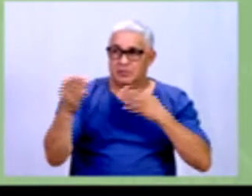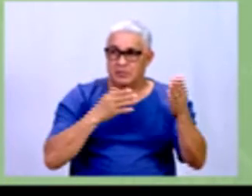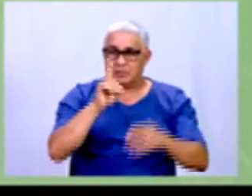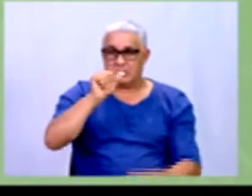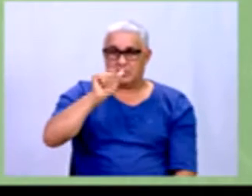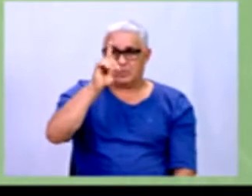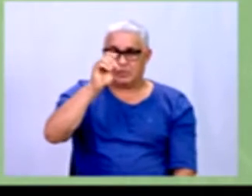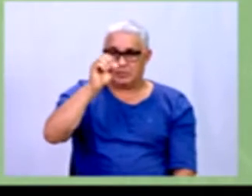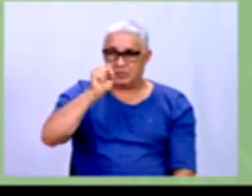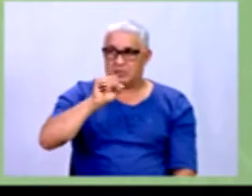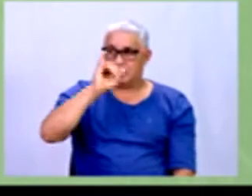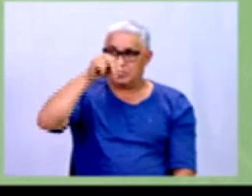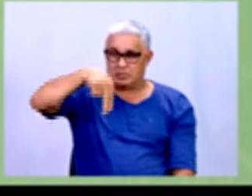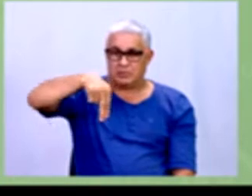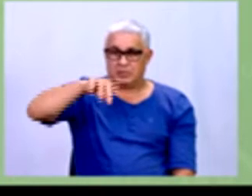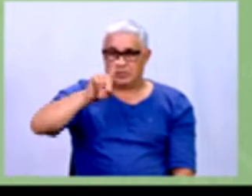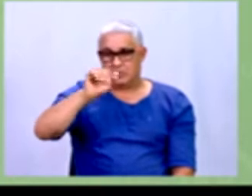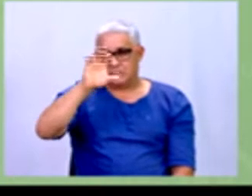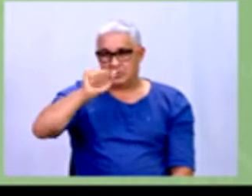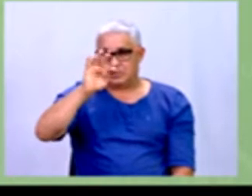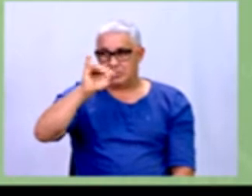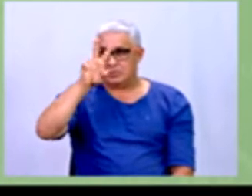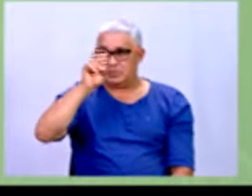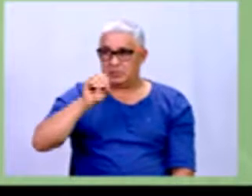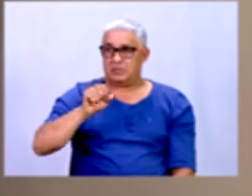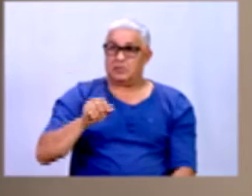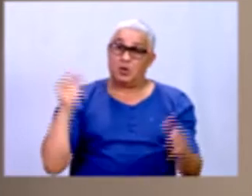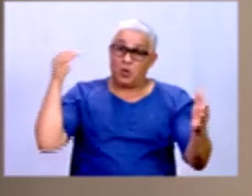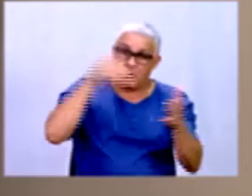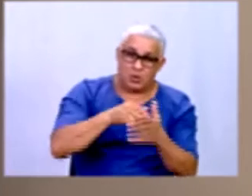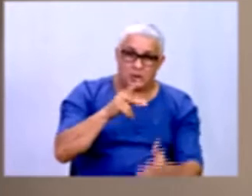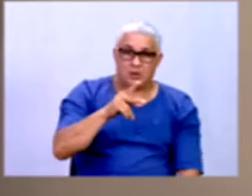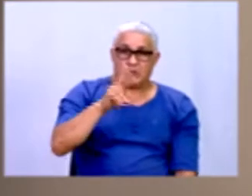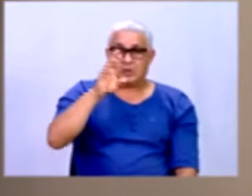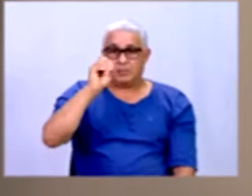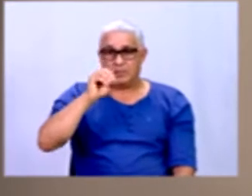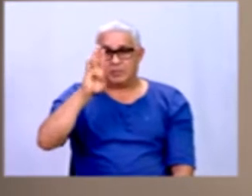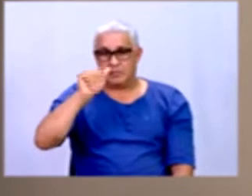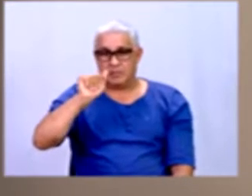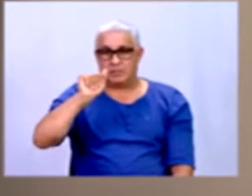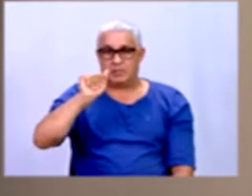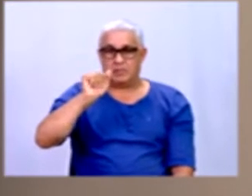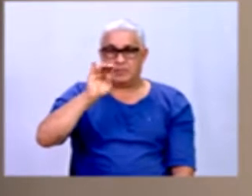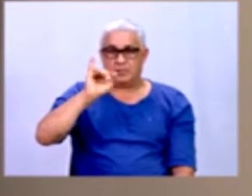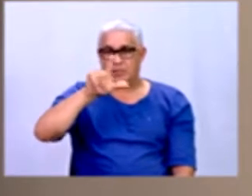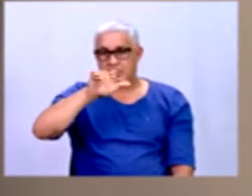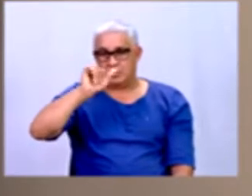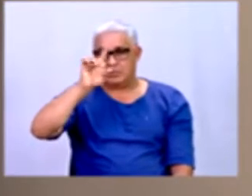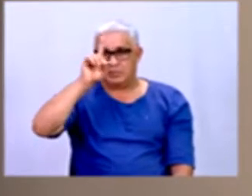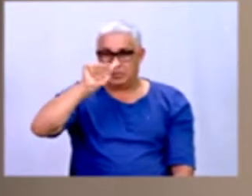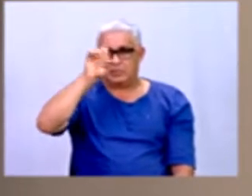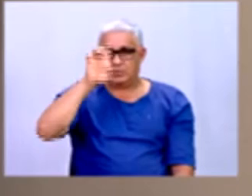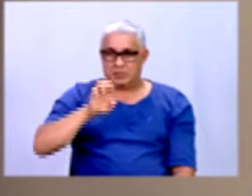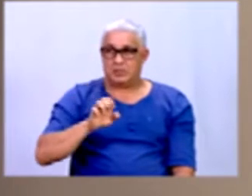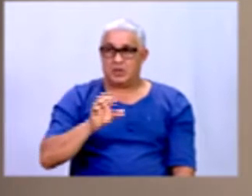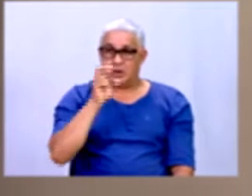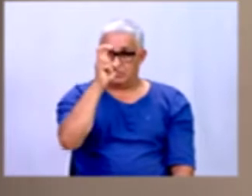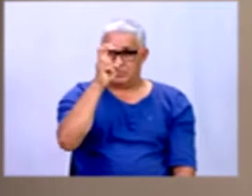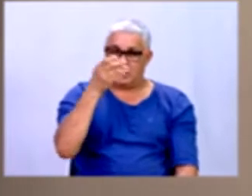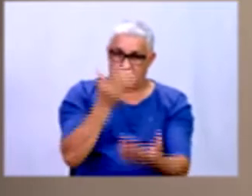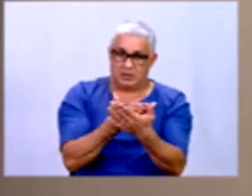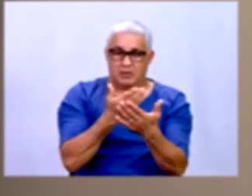vamos falar de probabilidade. Esses dois últimos assuntos na nossa quinta aula. Então, pessoal,